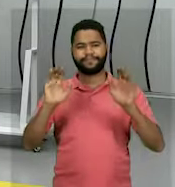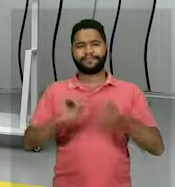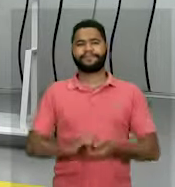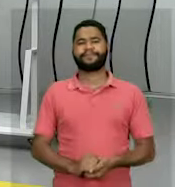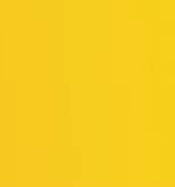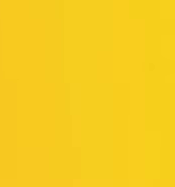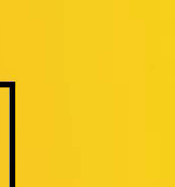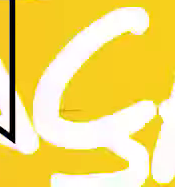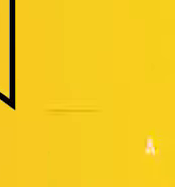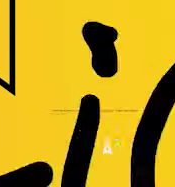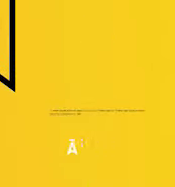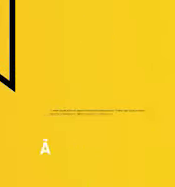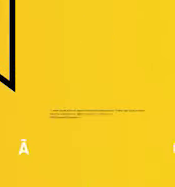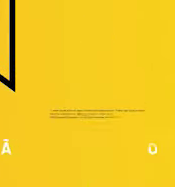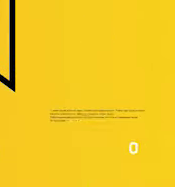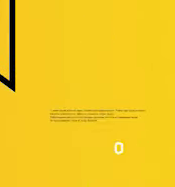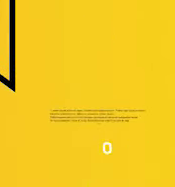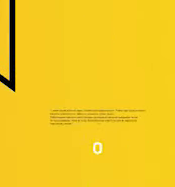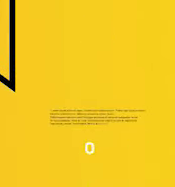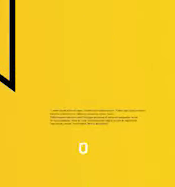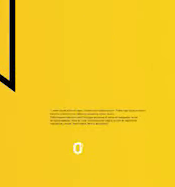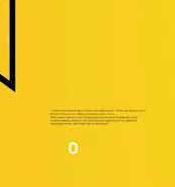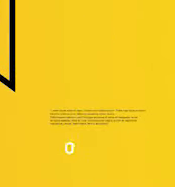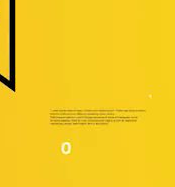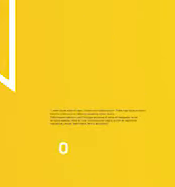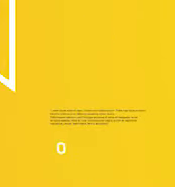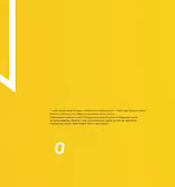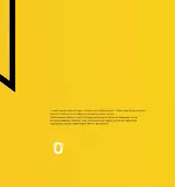Legenda Adriana